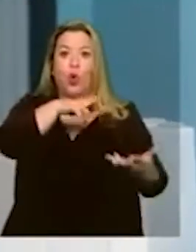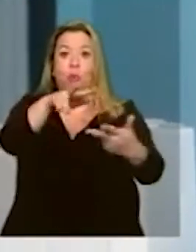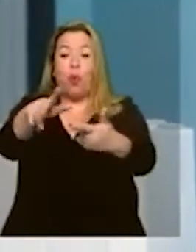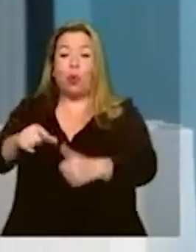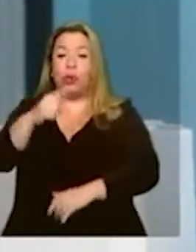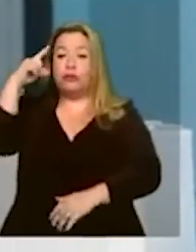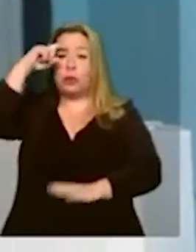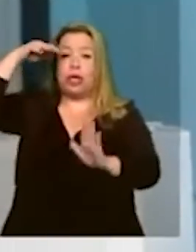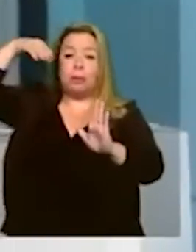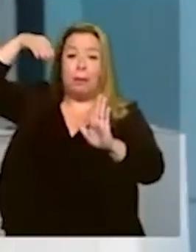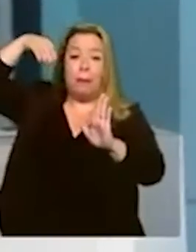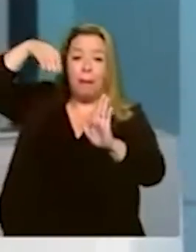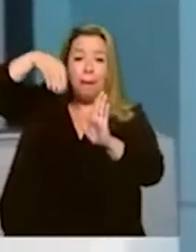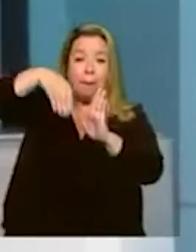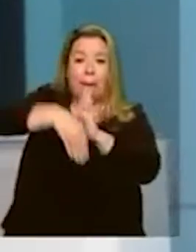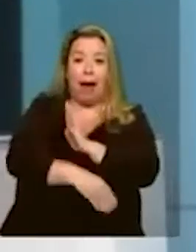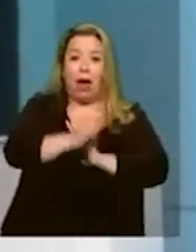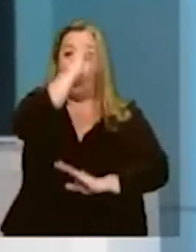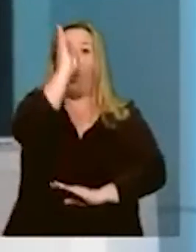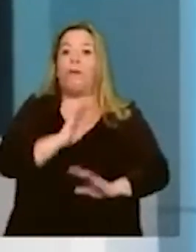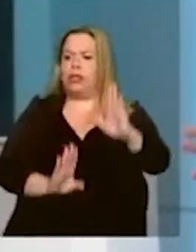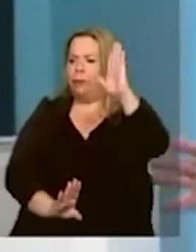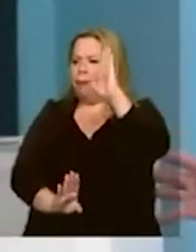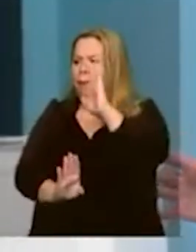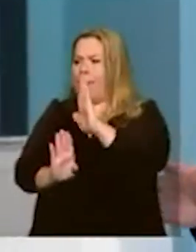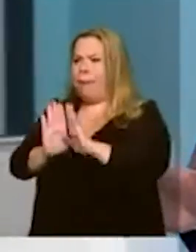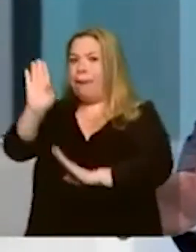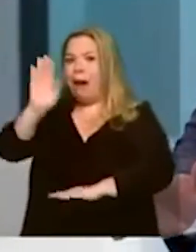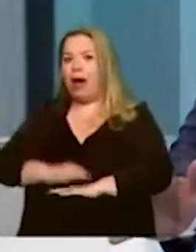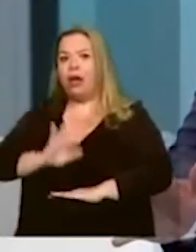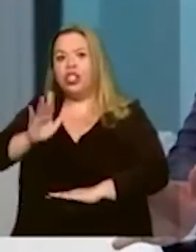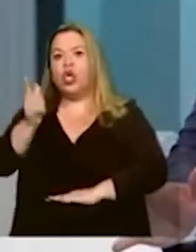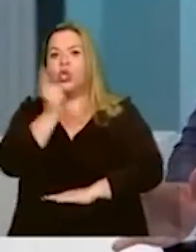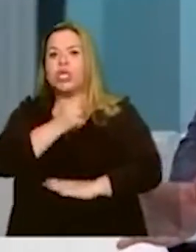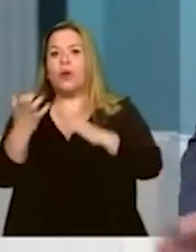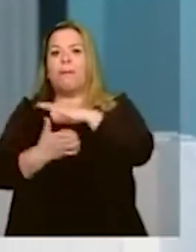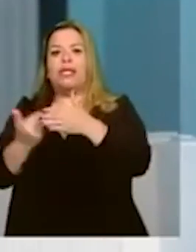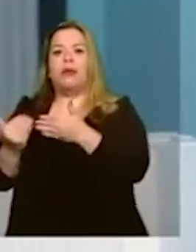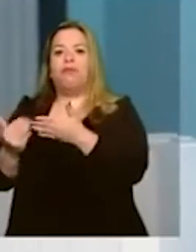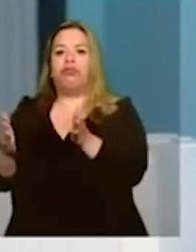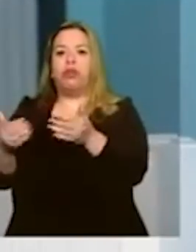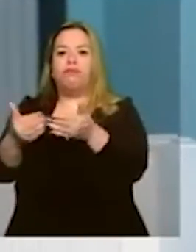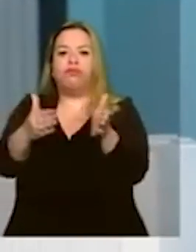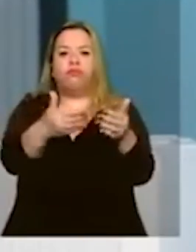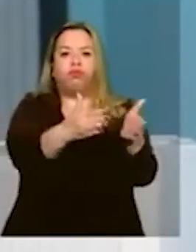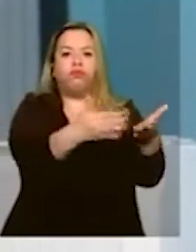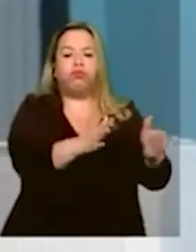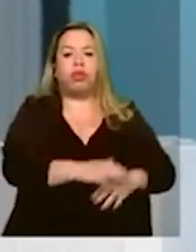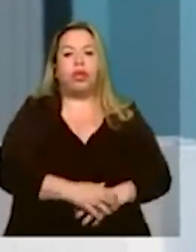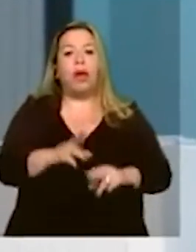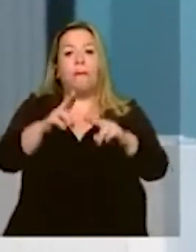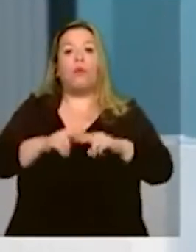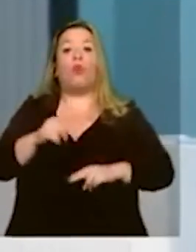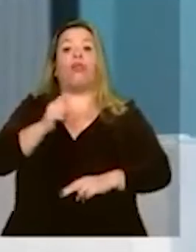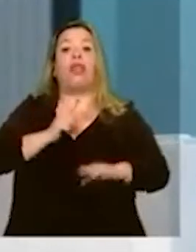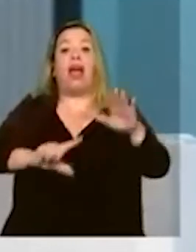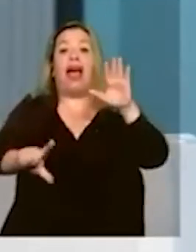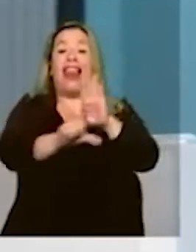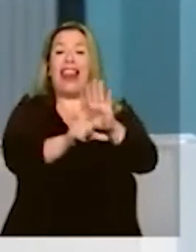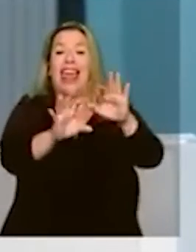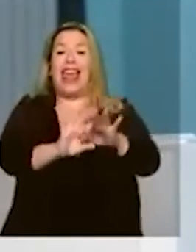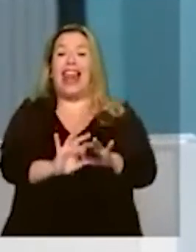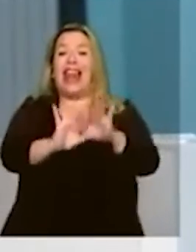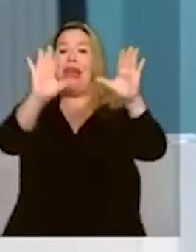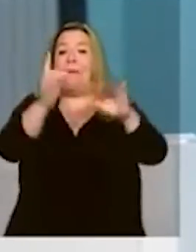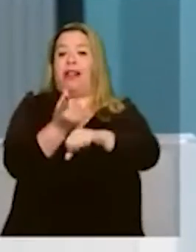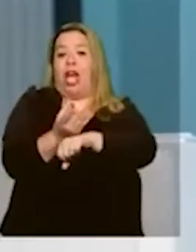crescendo, gerando emprego, gerando oportunidade, criando empresa. Nunca se abriu tanta empresa no Brasil. Graças à lei da liberdade econômica, graças